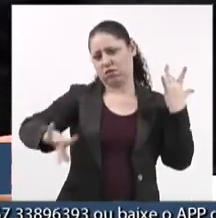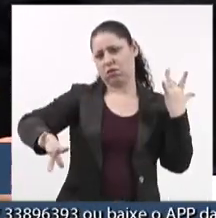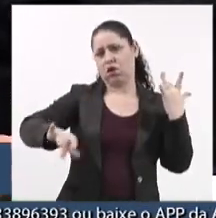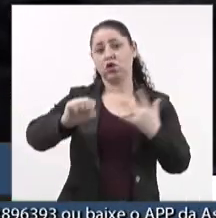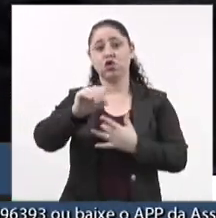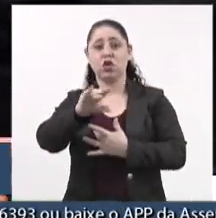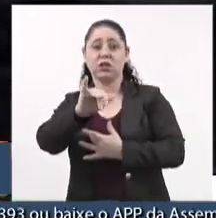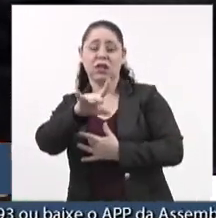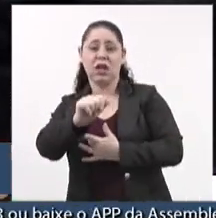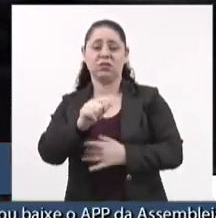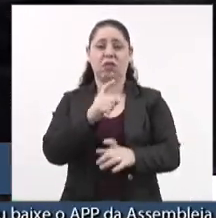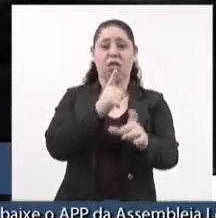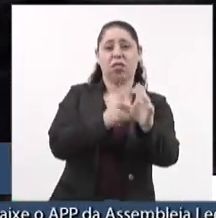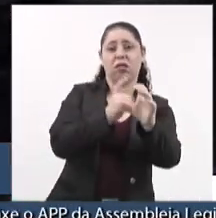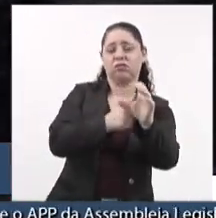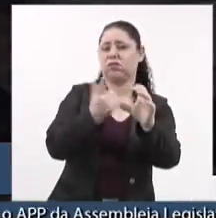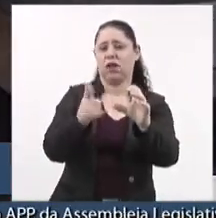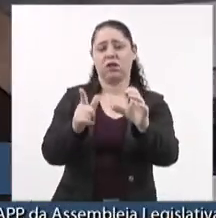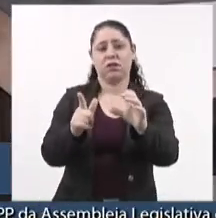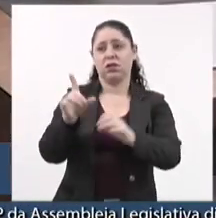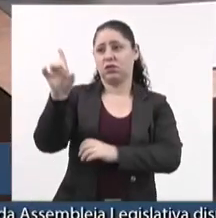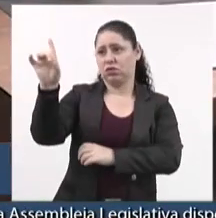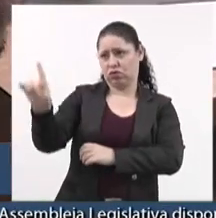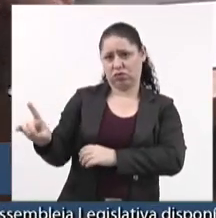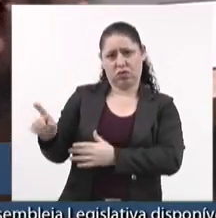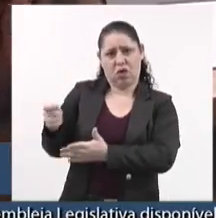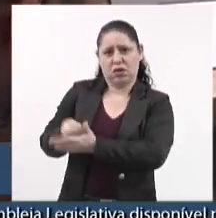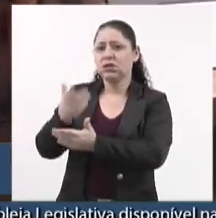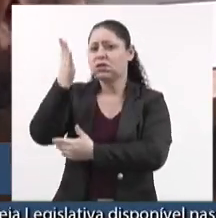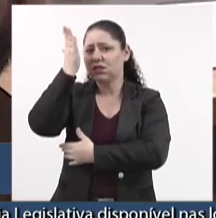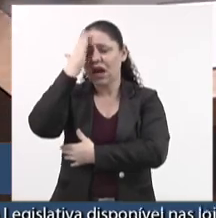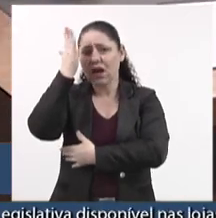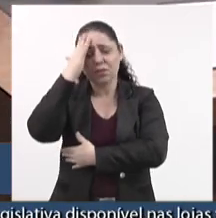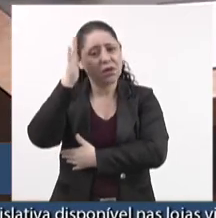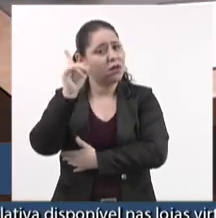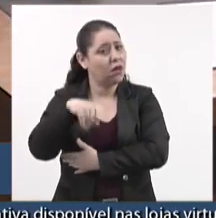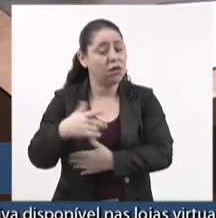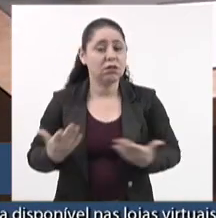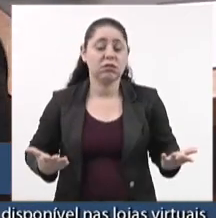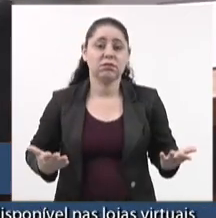Socialista ele não é, comunista ele não é. Ele é de extrema direita? Todo mundo sabe que é.